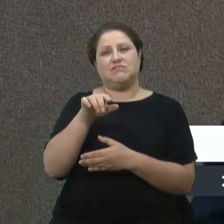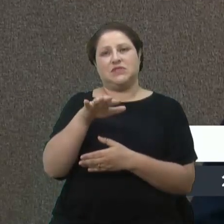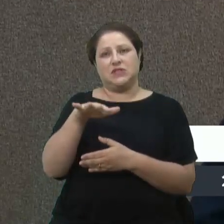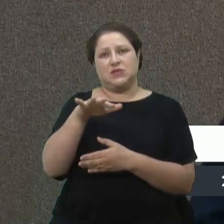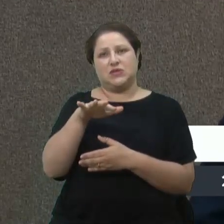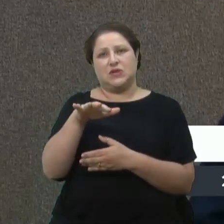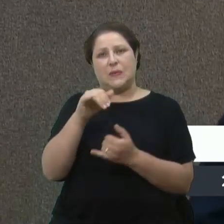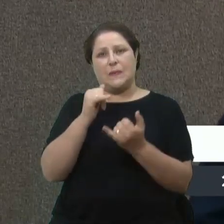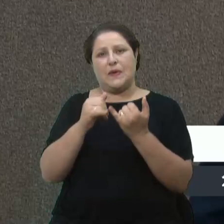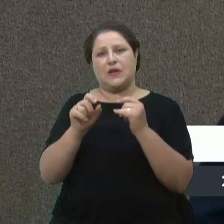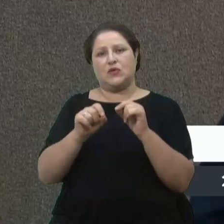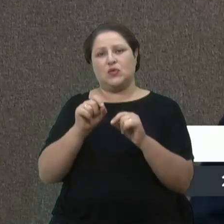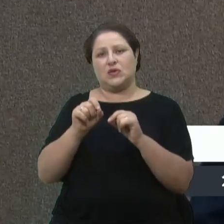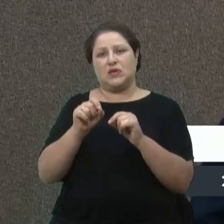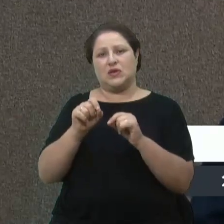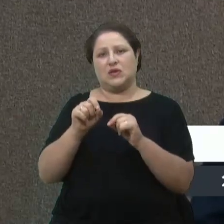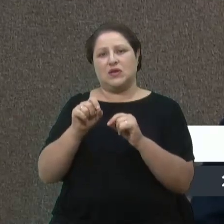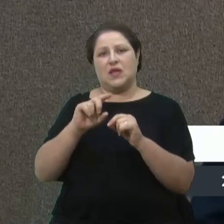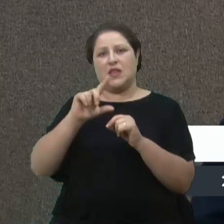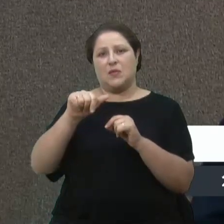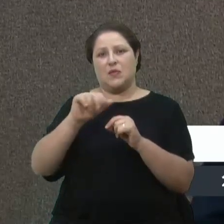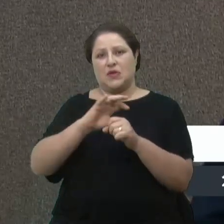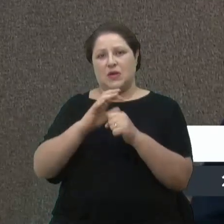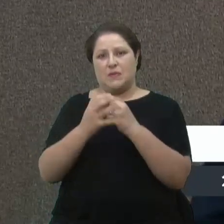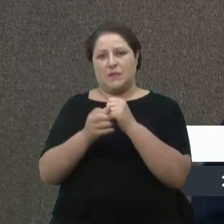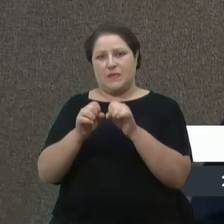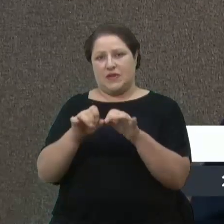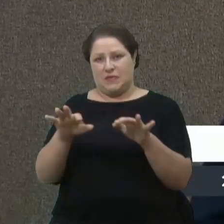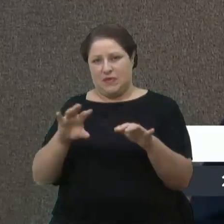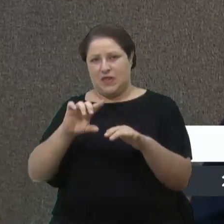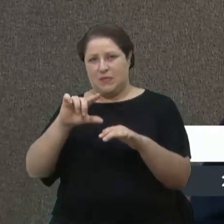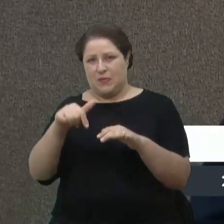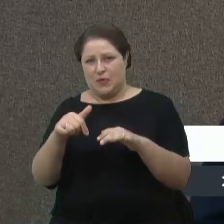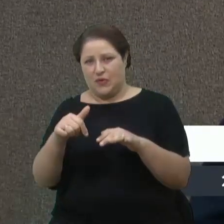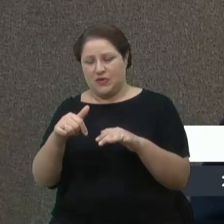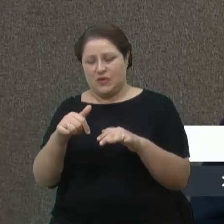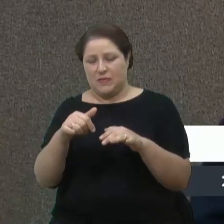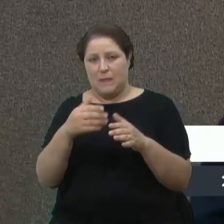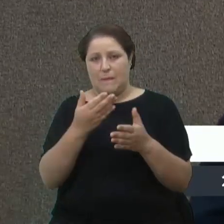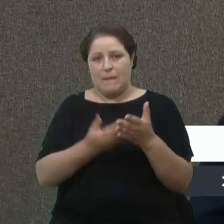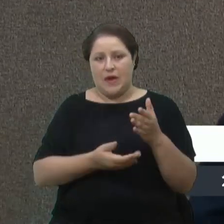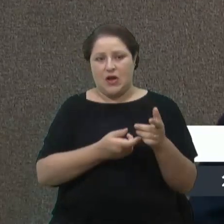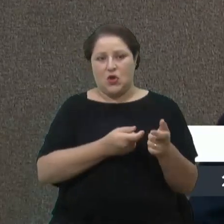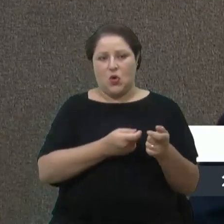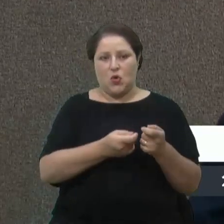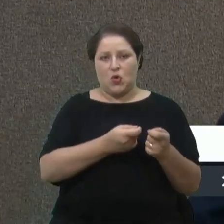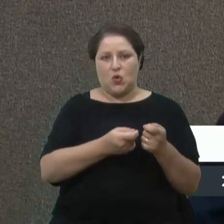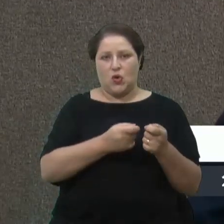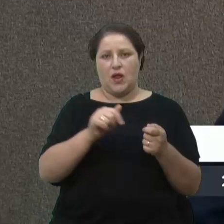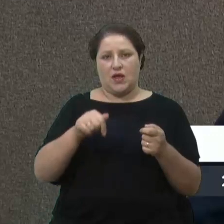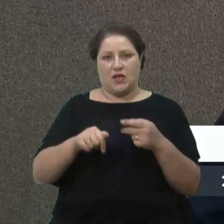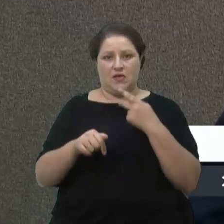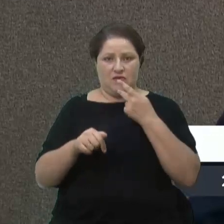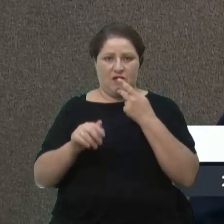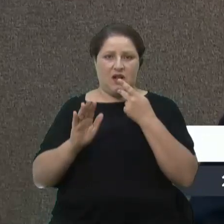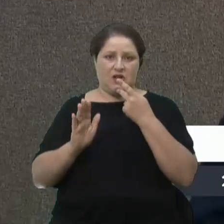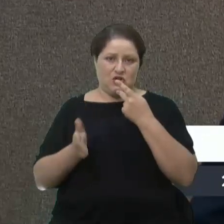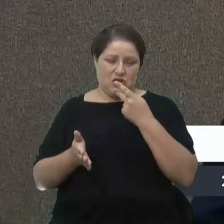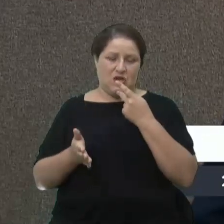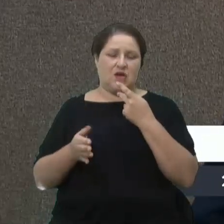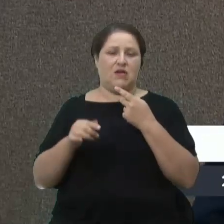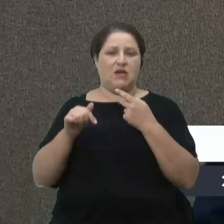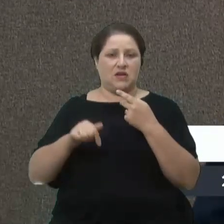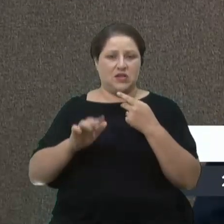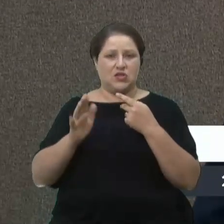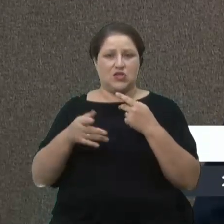saindo de controle pós-pandemia, me parece estar saindo de controle, a gente aqui tem falado bastante, a gente